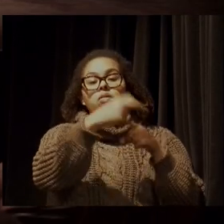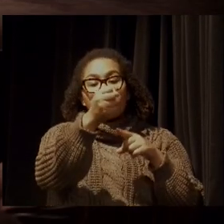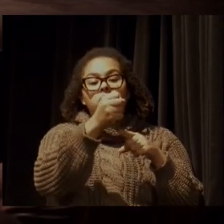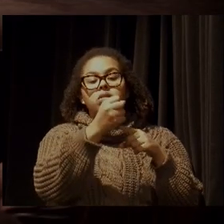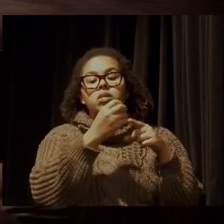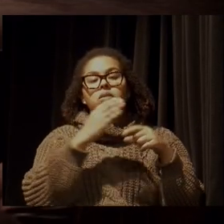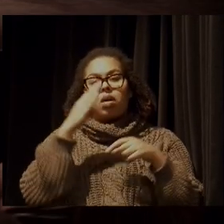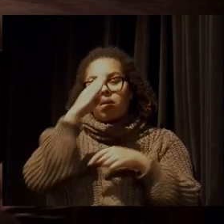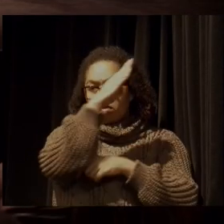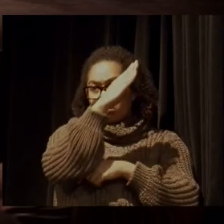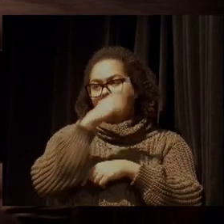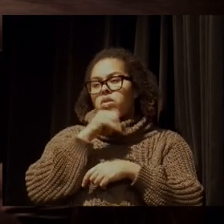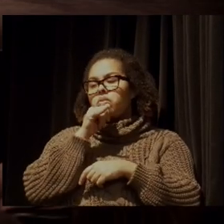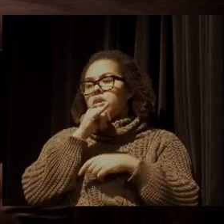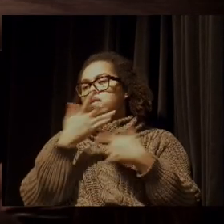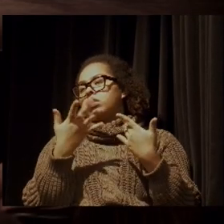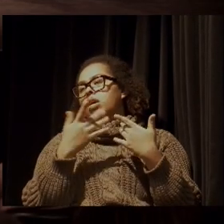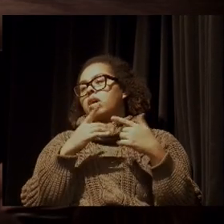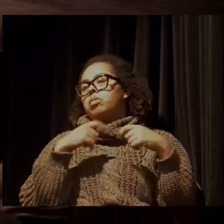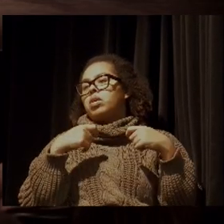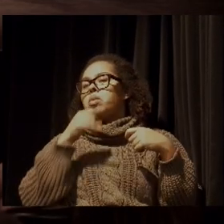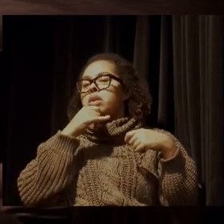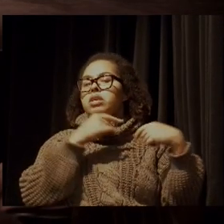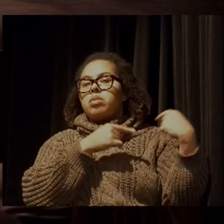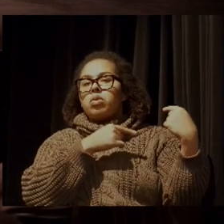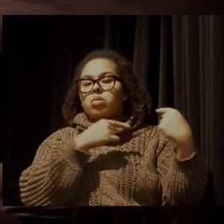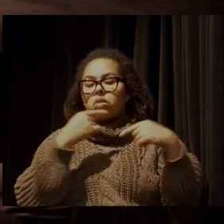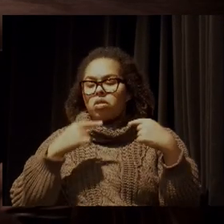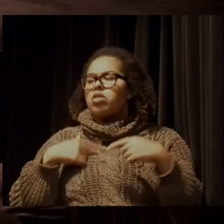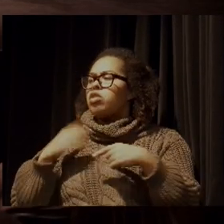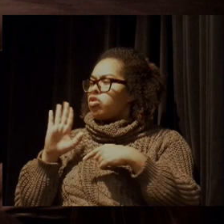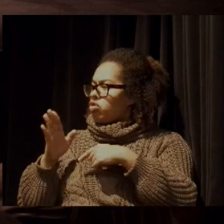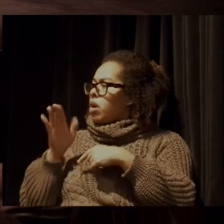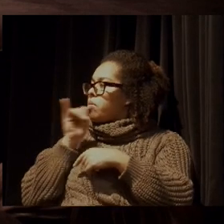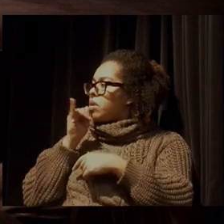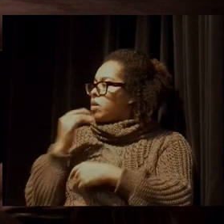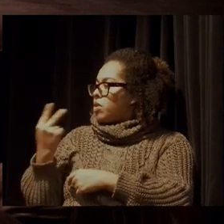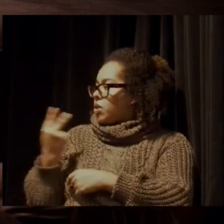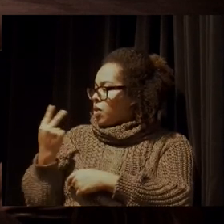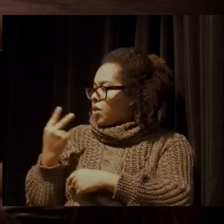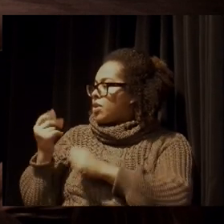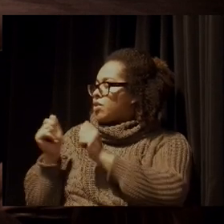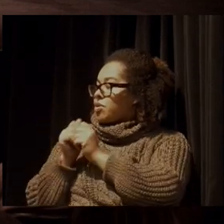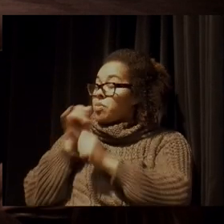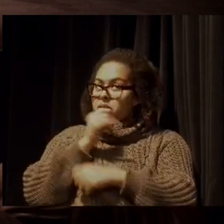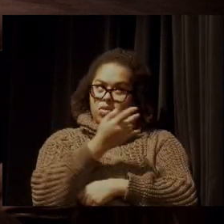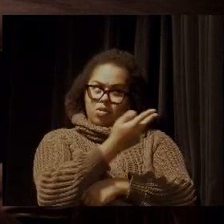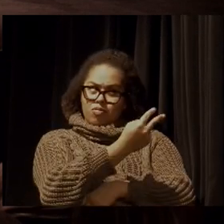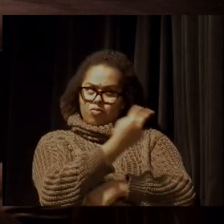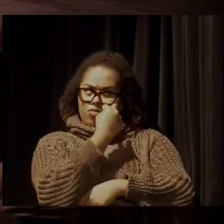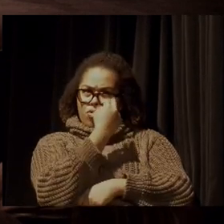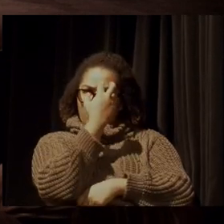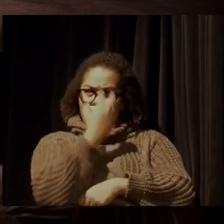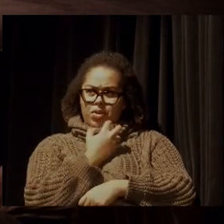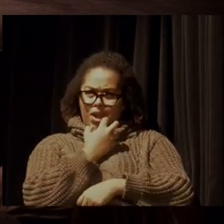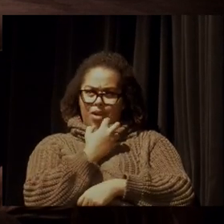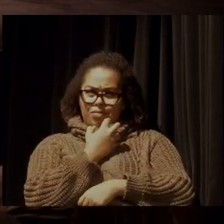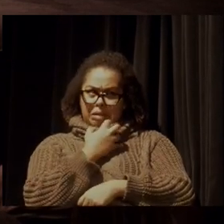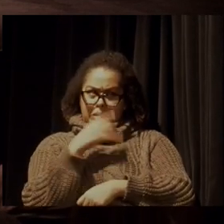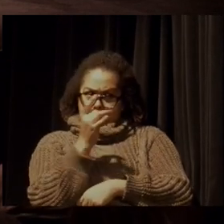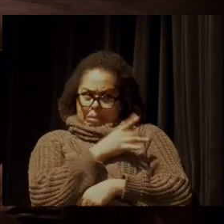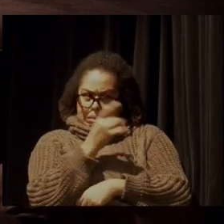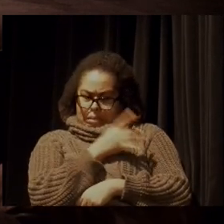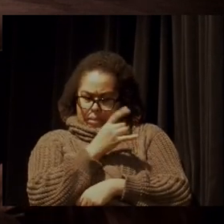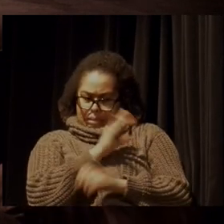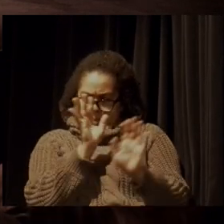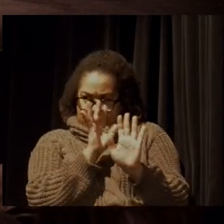colega do Bolsonaro oito anos de corredor, não me olha bravo, Adriana, mas, enfim, a Adriana é minha albudesma, morro de medo